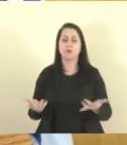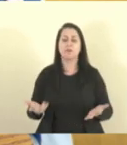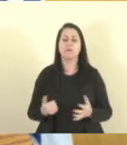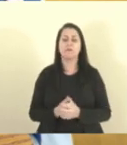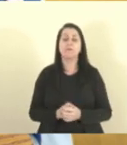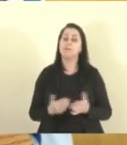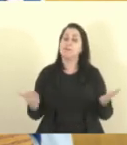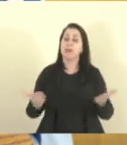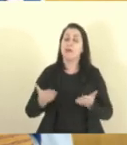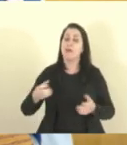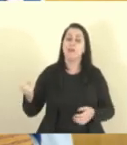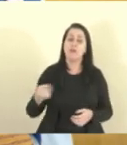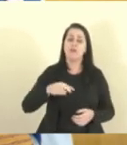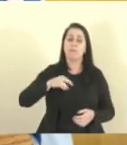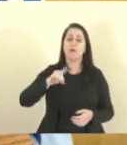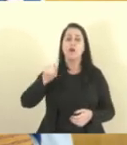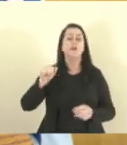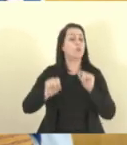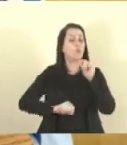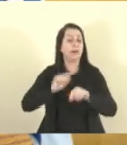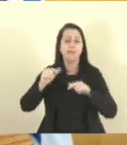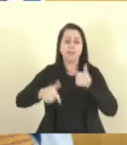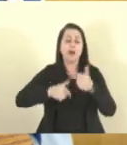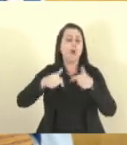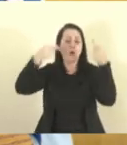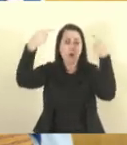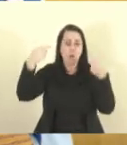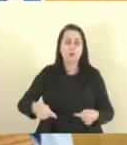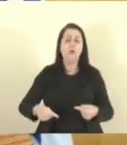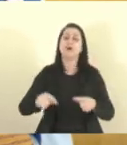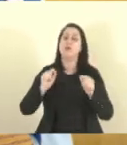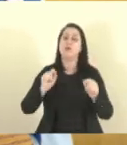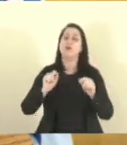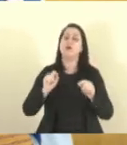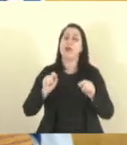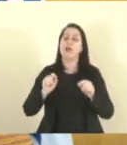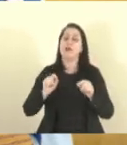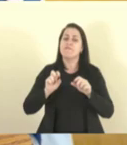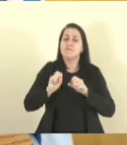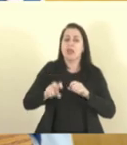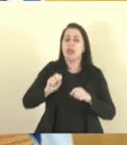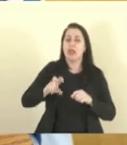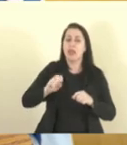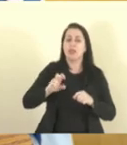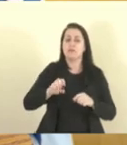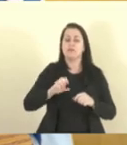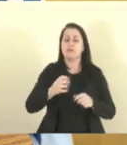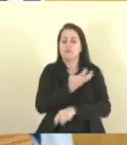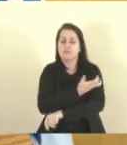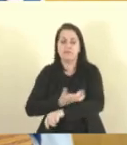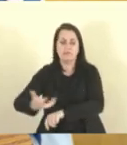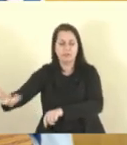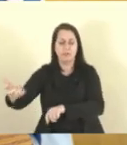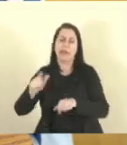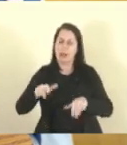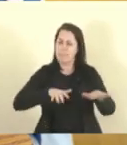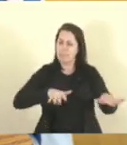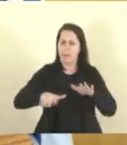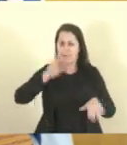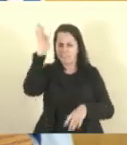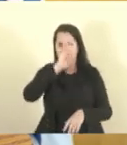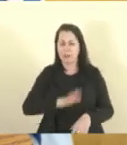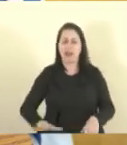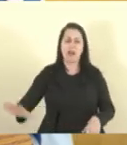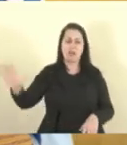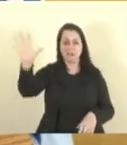a nova moda aqui é trabalhar contra os defensivos agrícolas é um movimento nacional que a gente já tem visto se